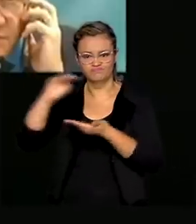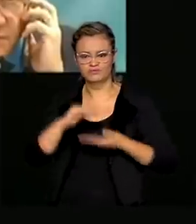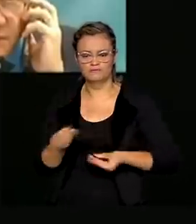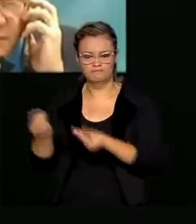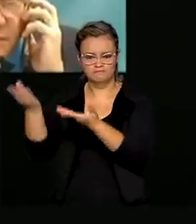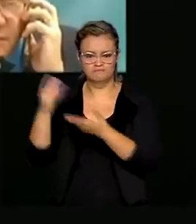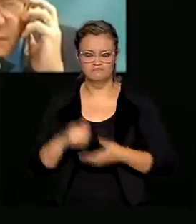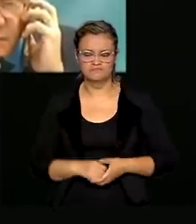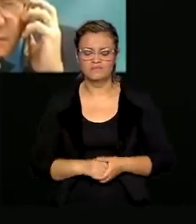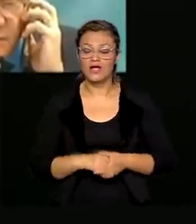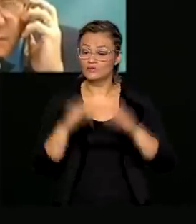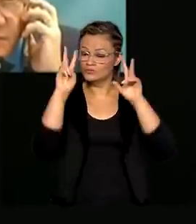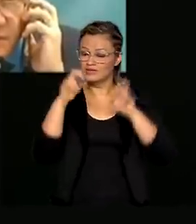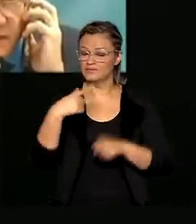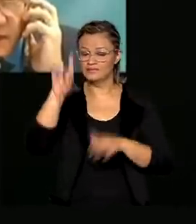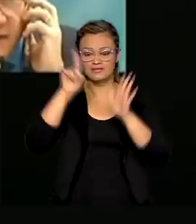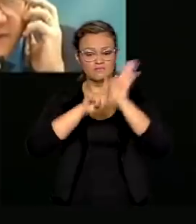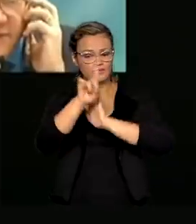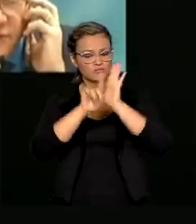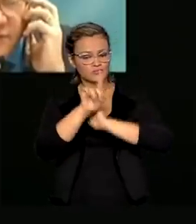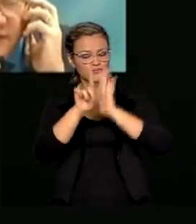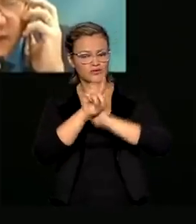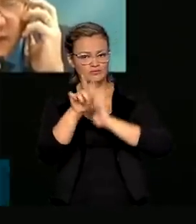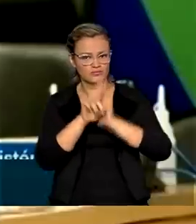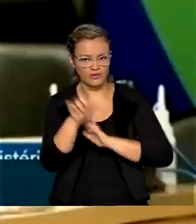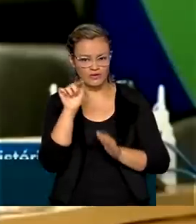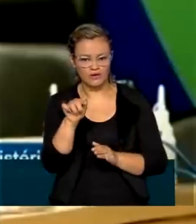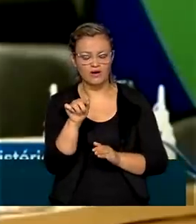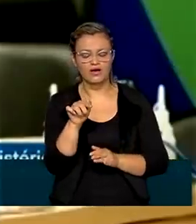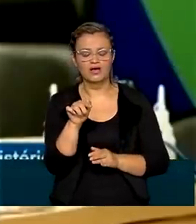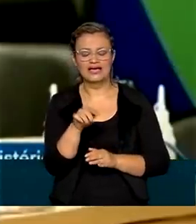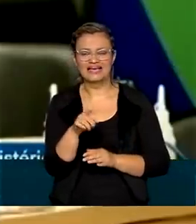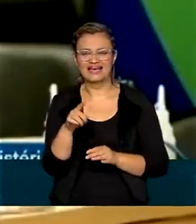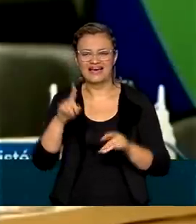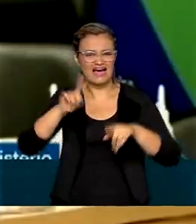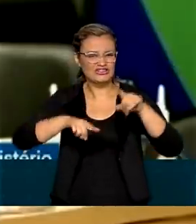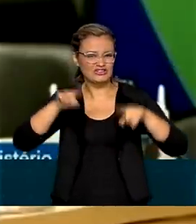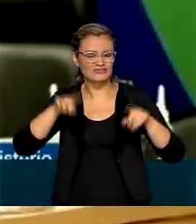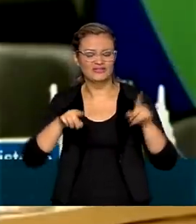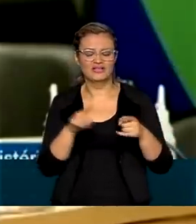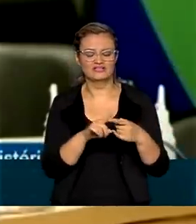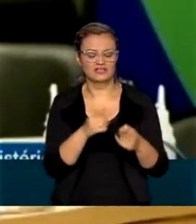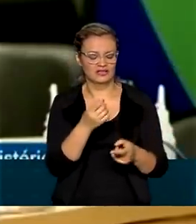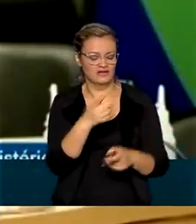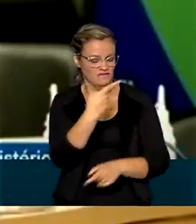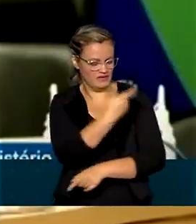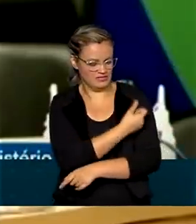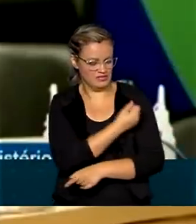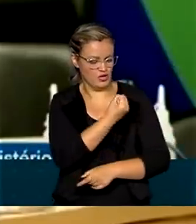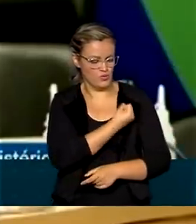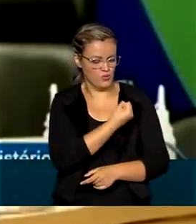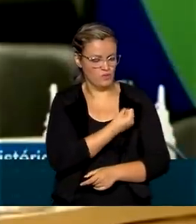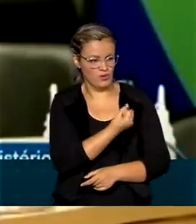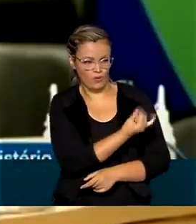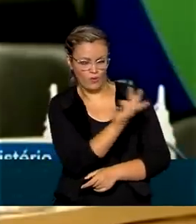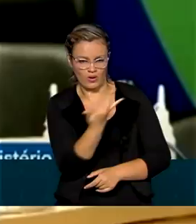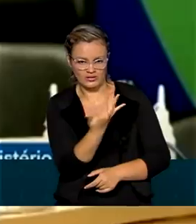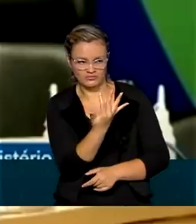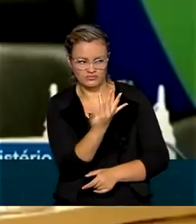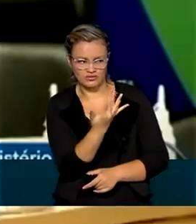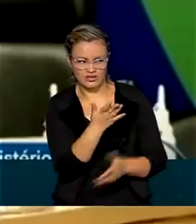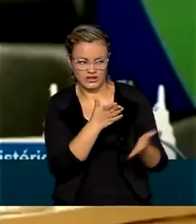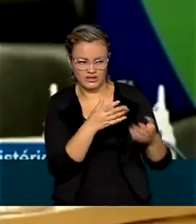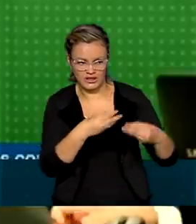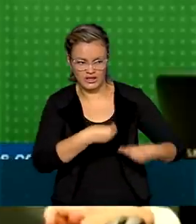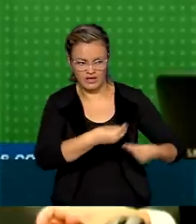Um dos assuntos mais questionados na audiência pública foi a diferença entre o número das vacinas contra a Covid-19 já